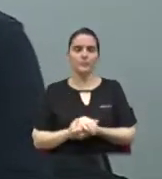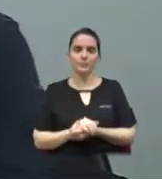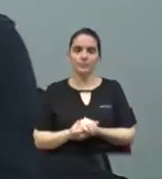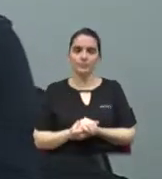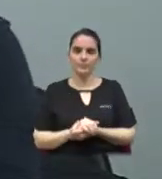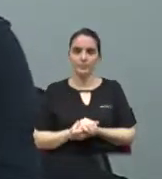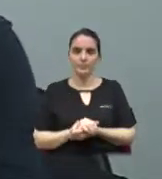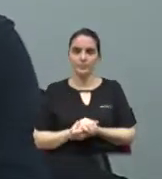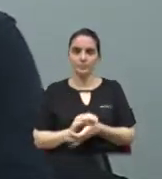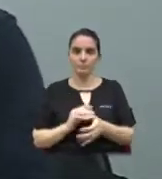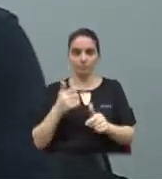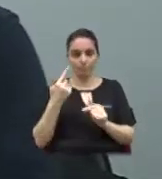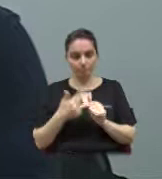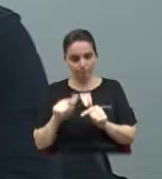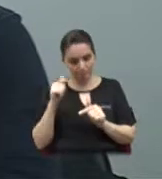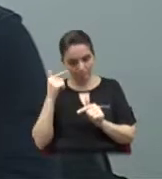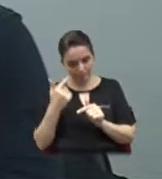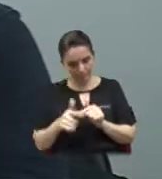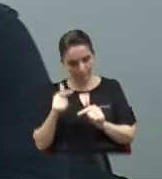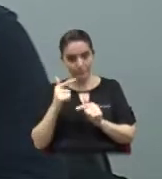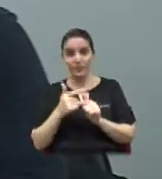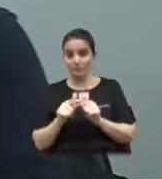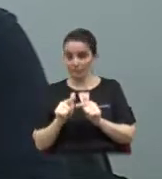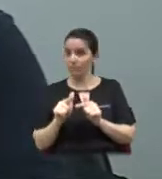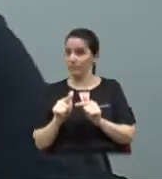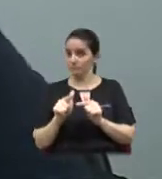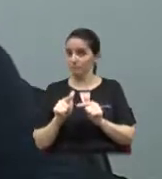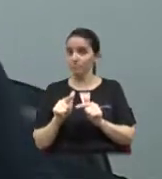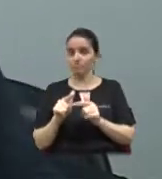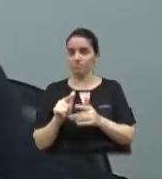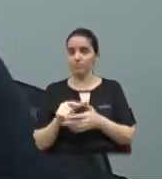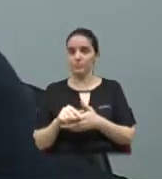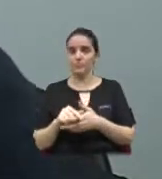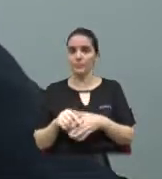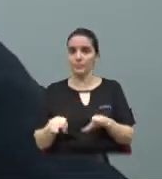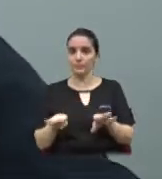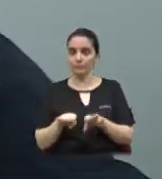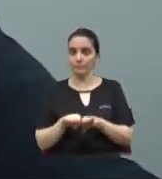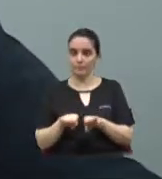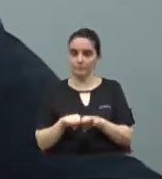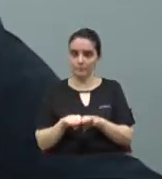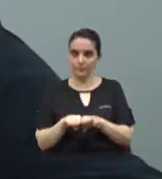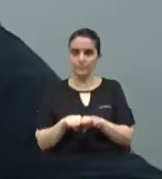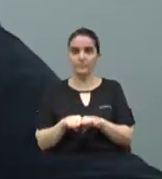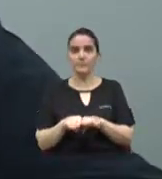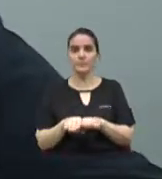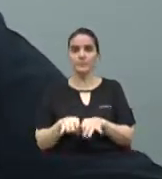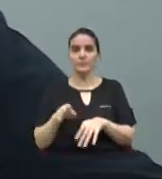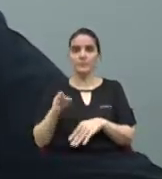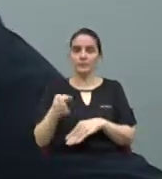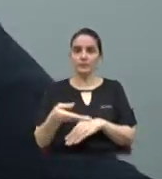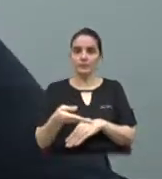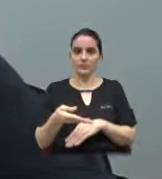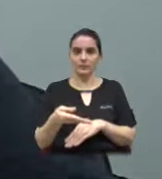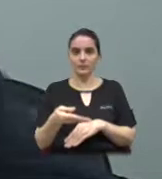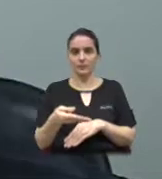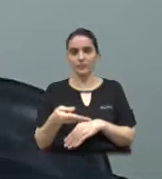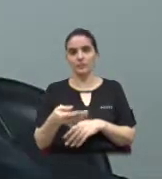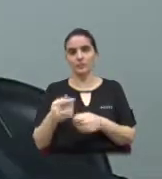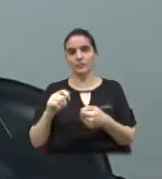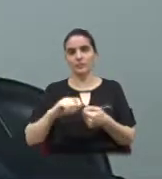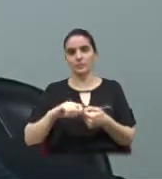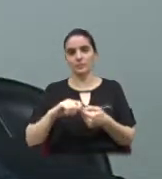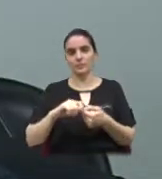desse problema que, inclusive, vereador, nós já movimentamos diversos